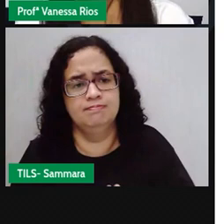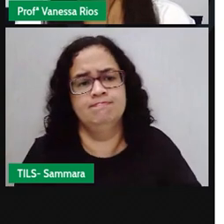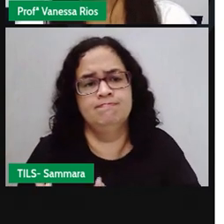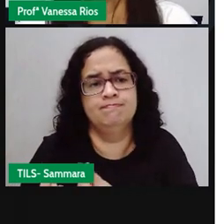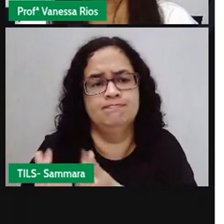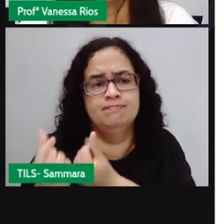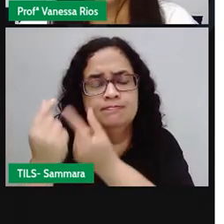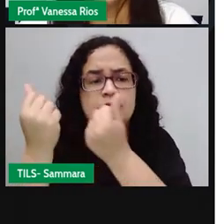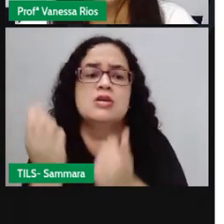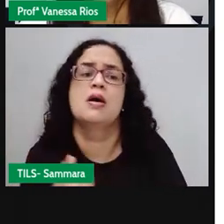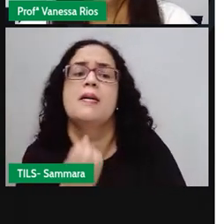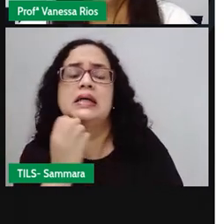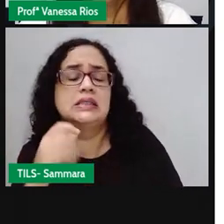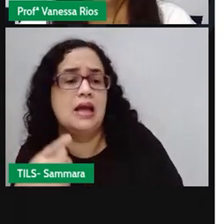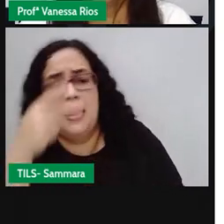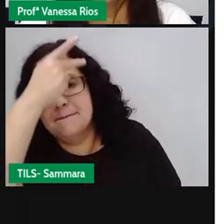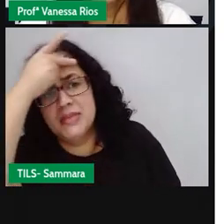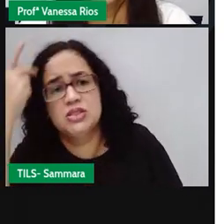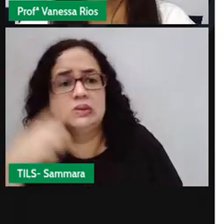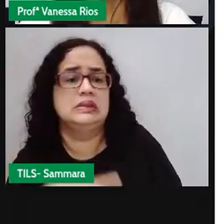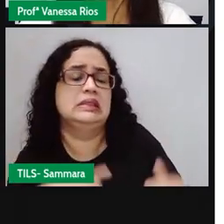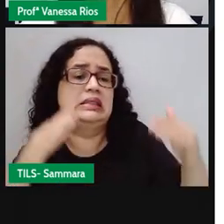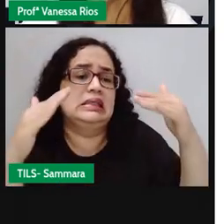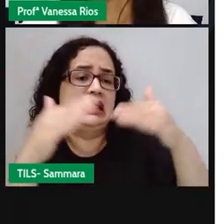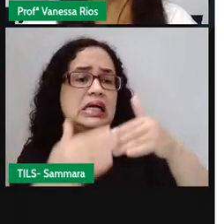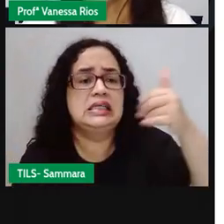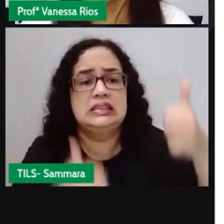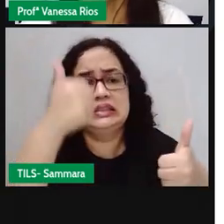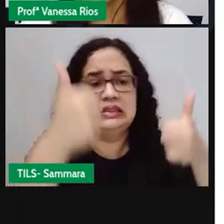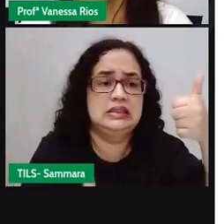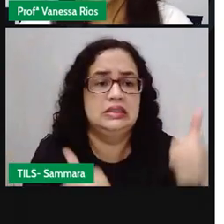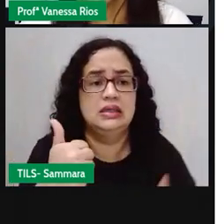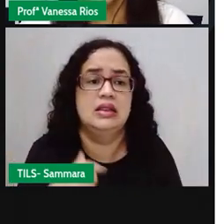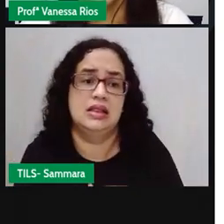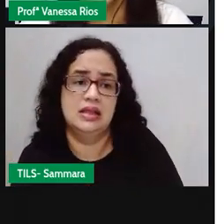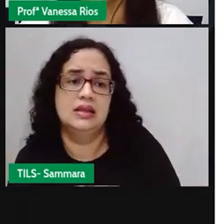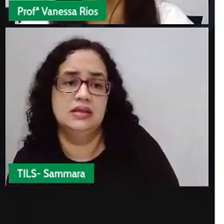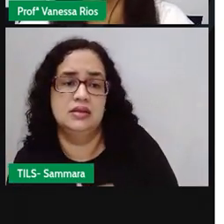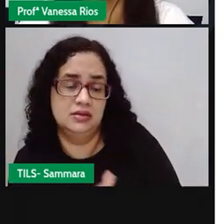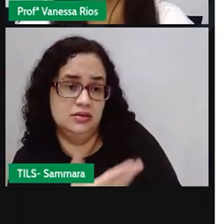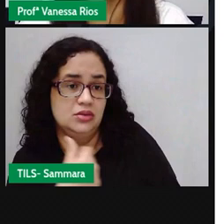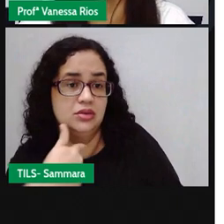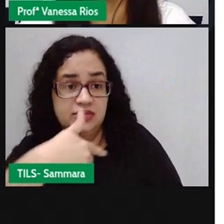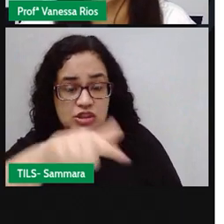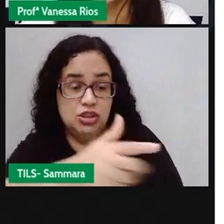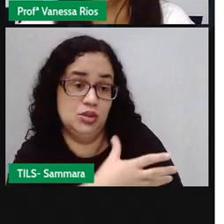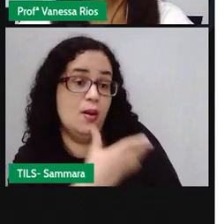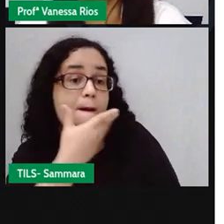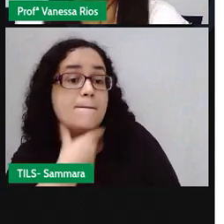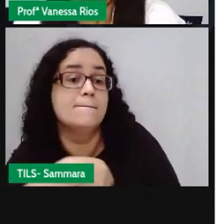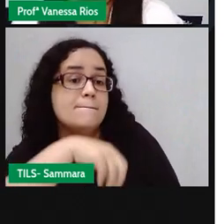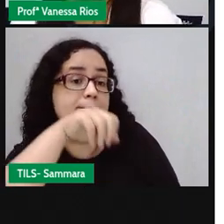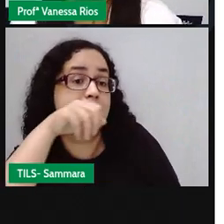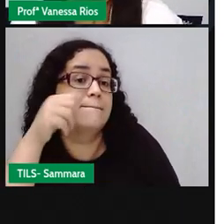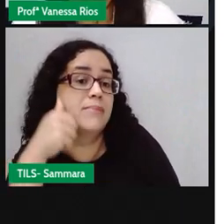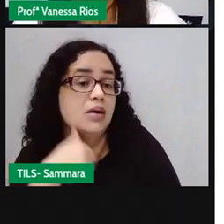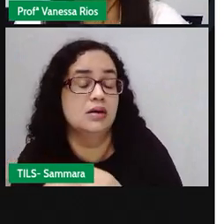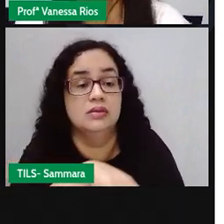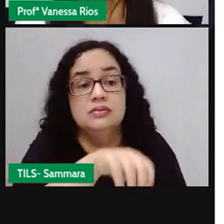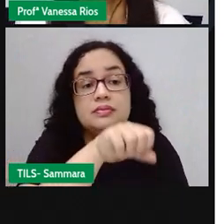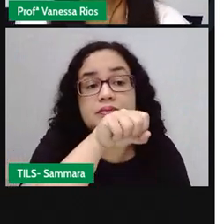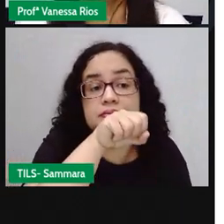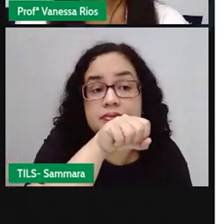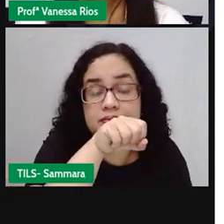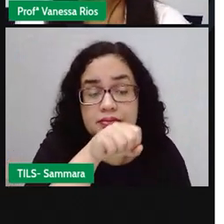em acúmulo de bem. Podemos pensar até em herança, não é? Aquilo que você consegue ou que você herda